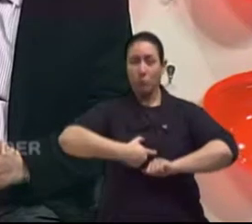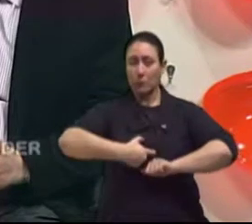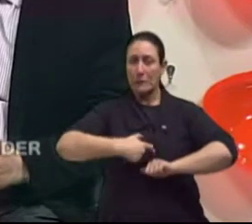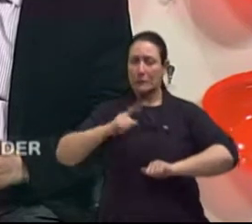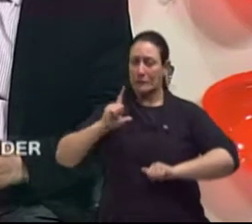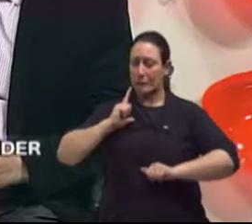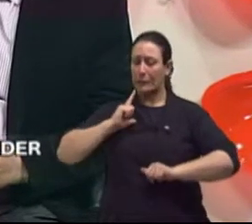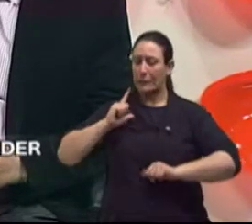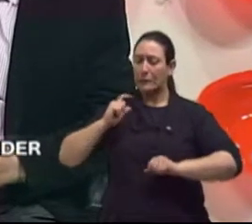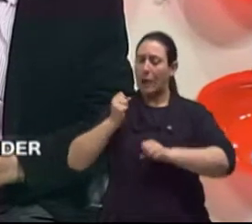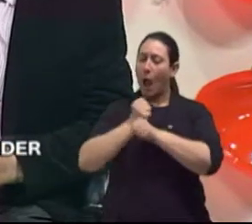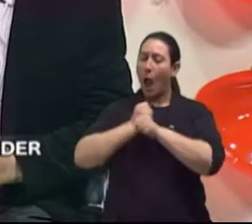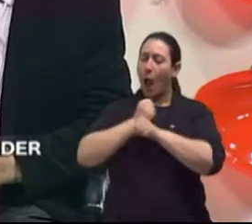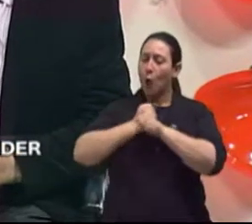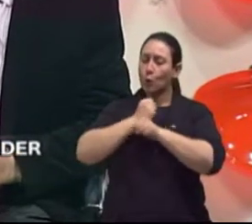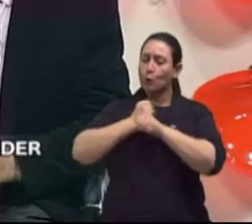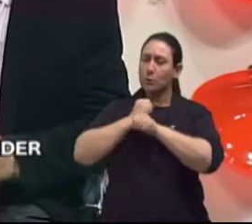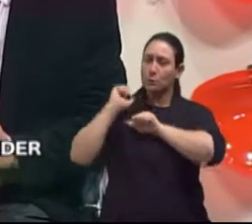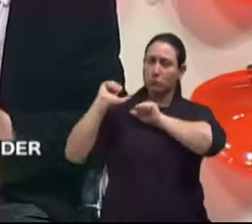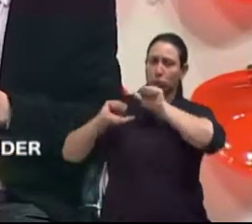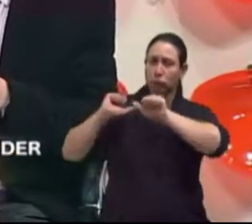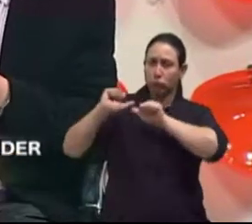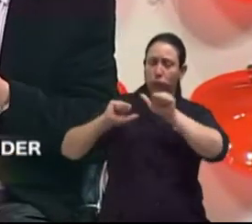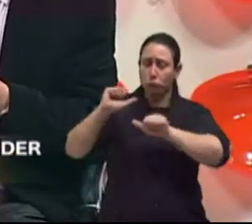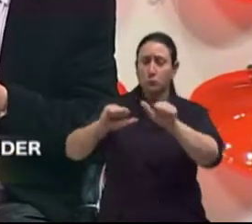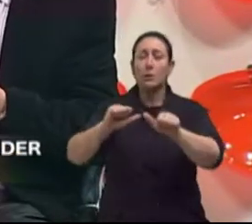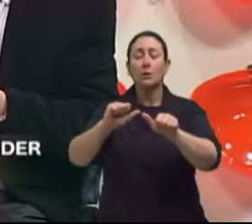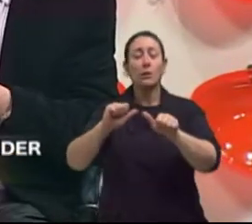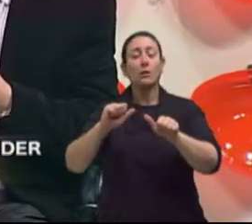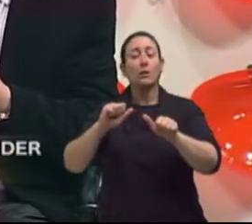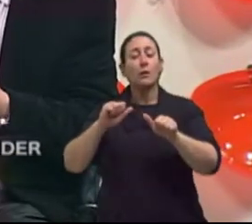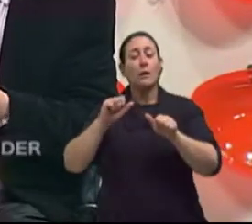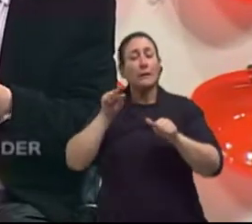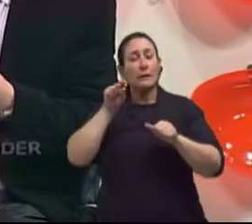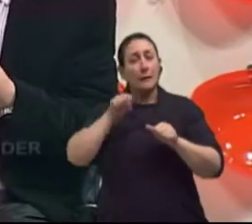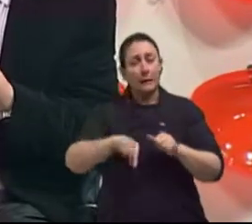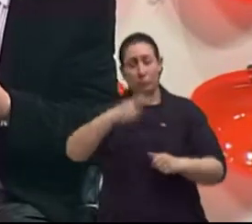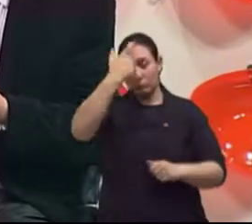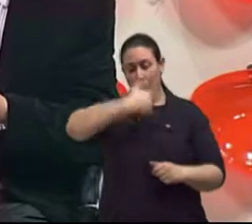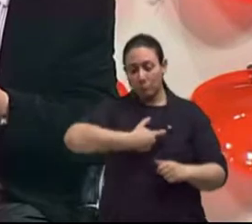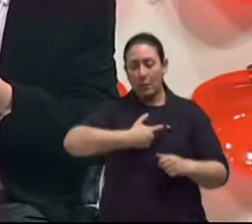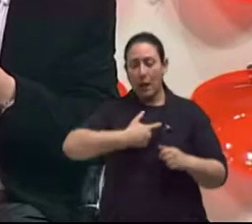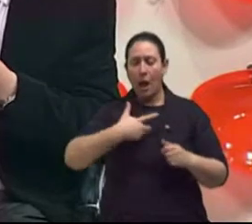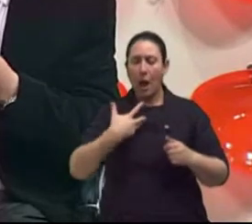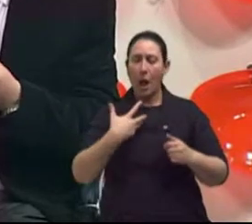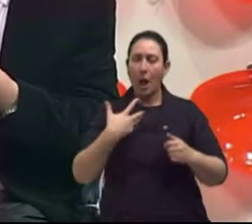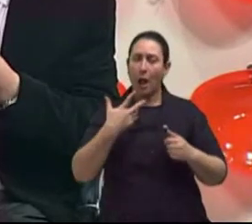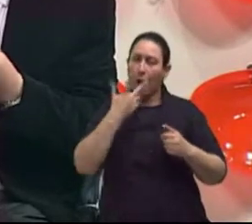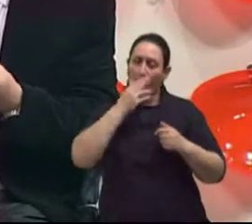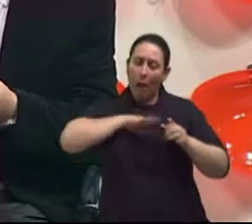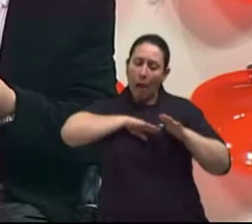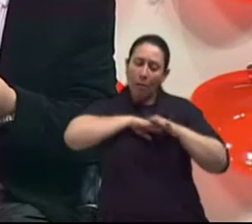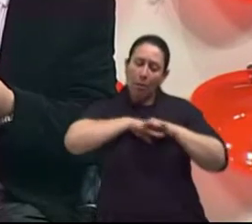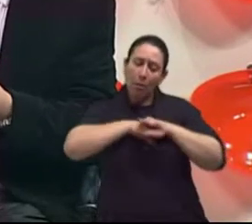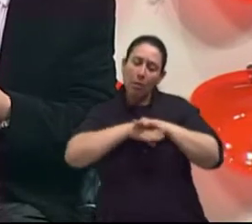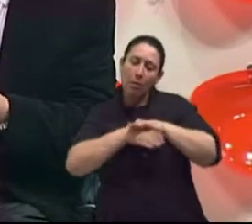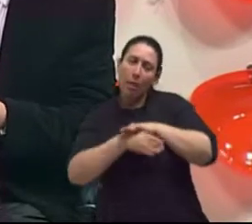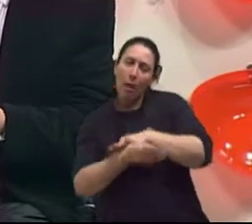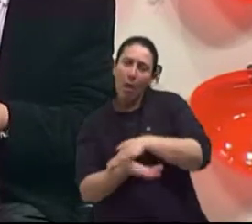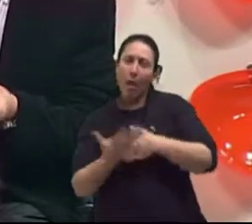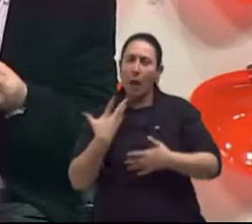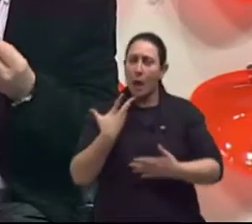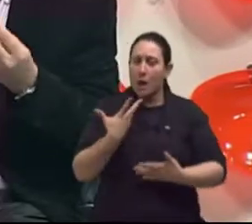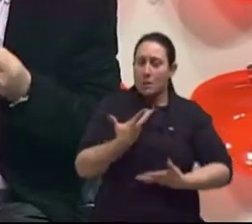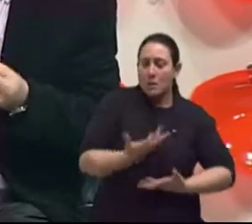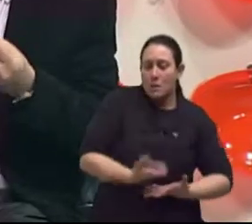longo dos anos e essas modificações, elas vão, o ser humano vai se adaptando a essas modificações e